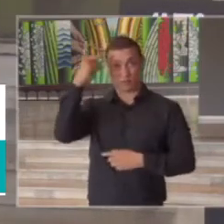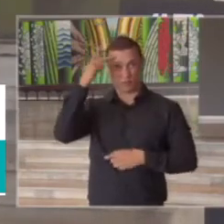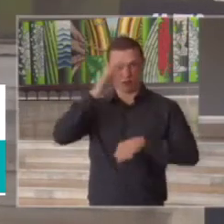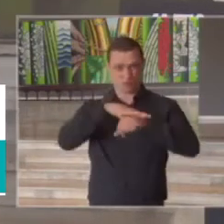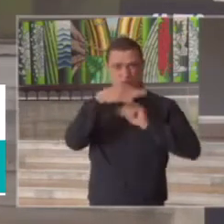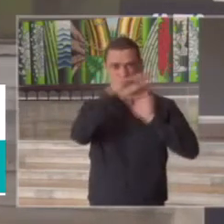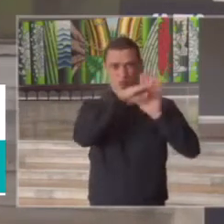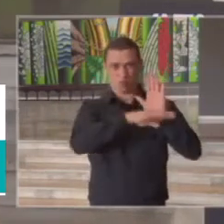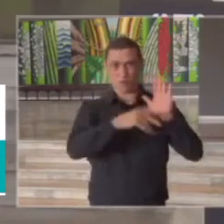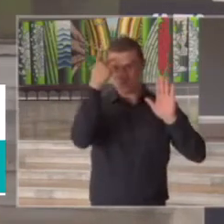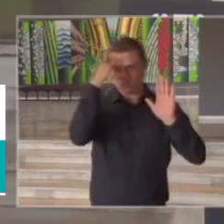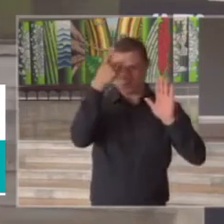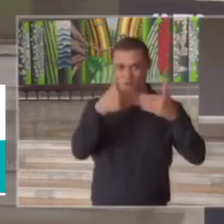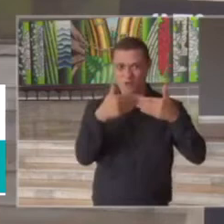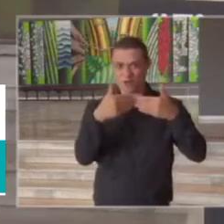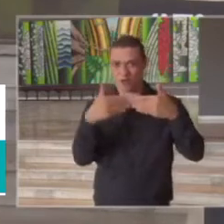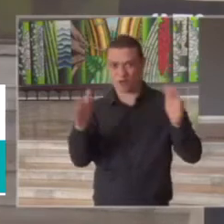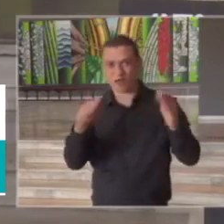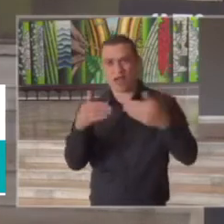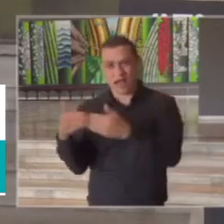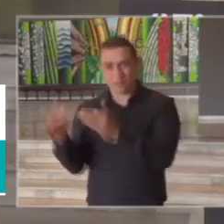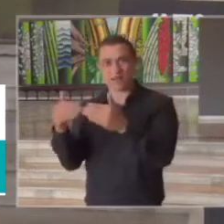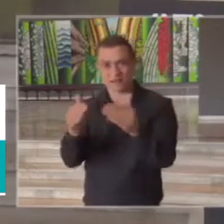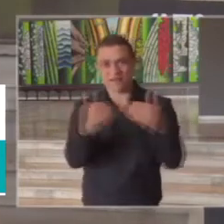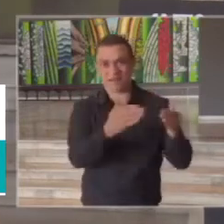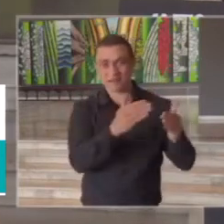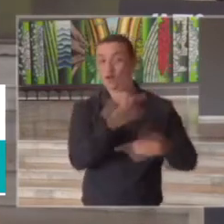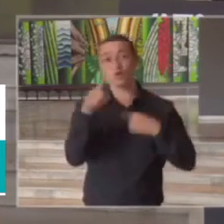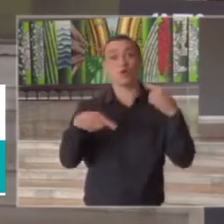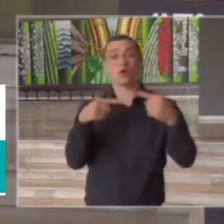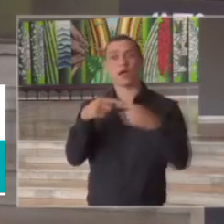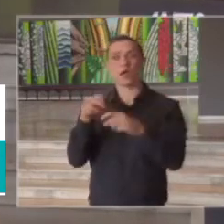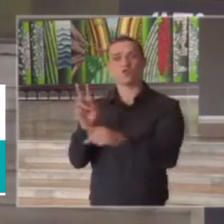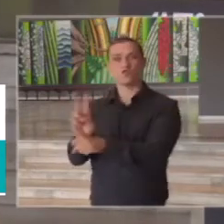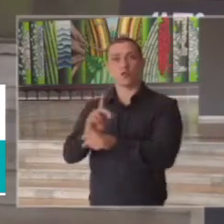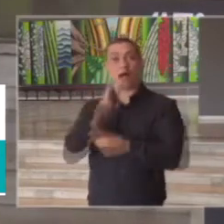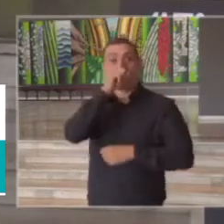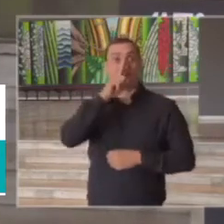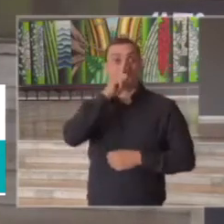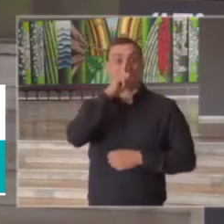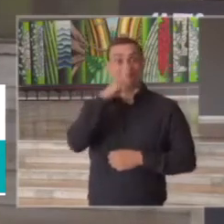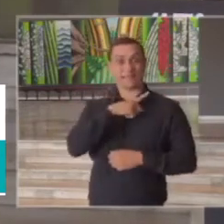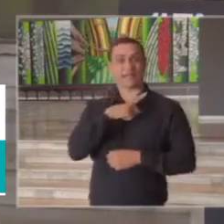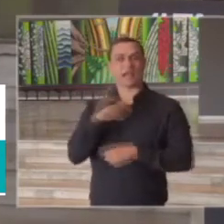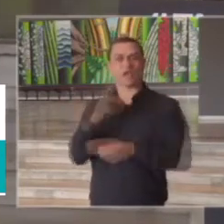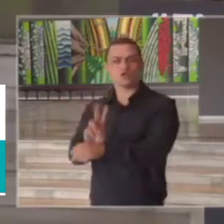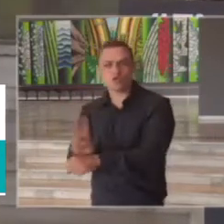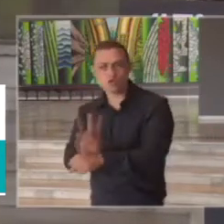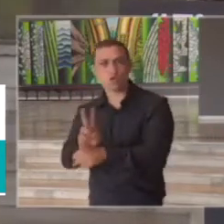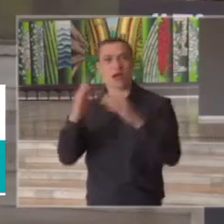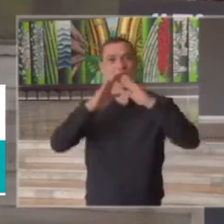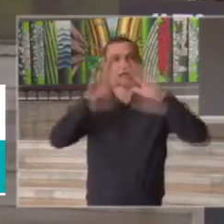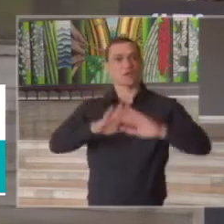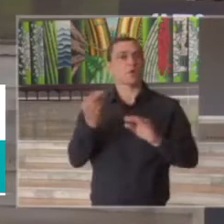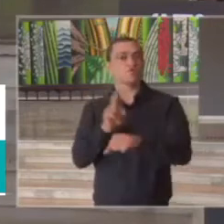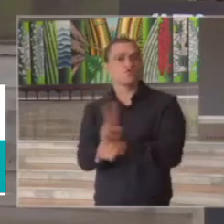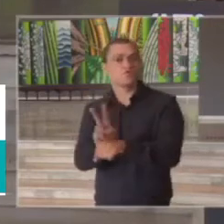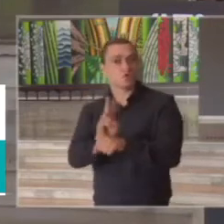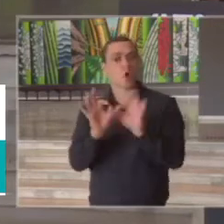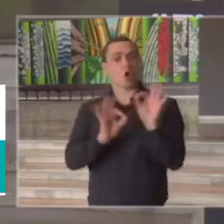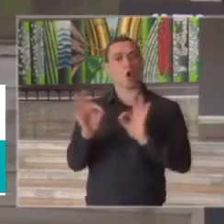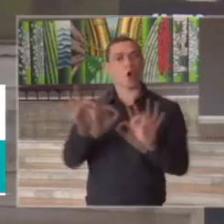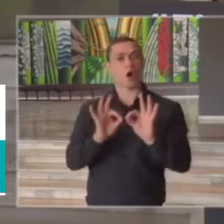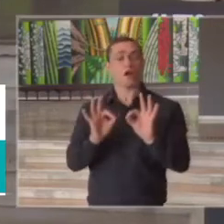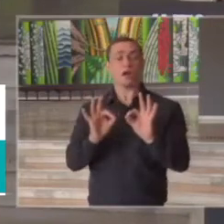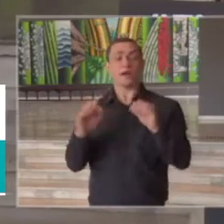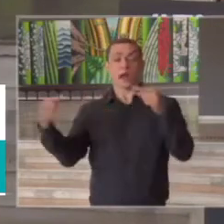plano teve como objetivo justamente fazer a gestão dessa crise a gestão dessa quarentena de forma a